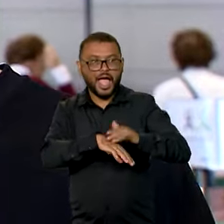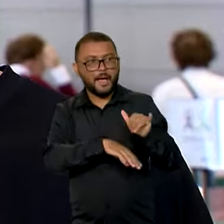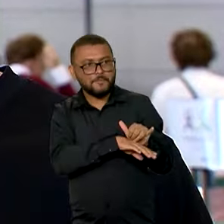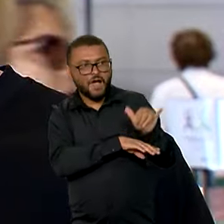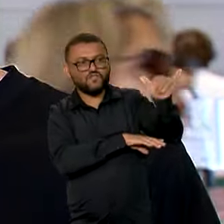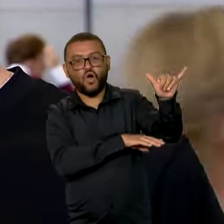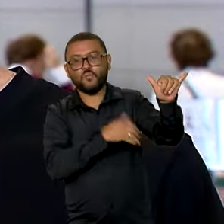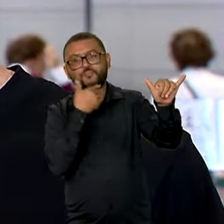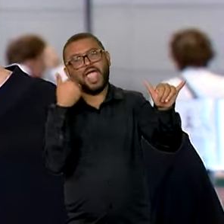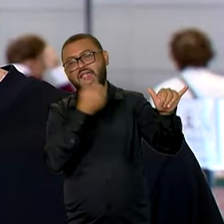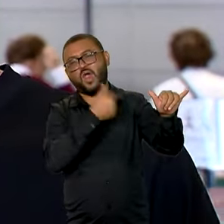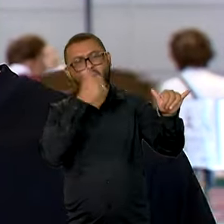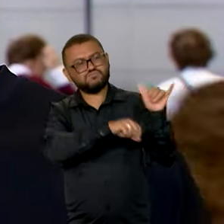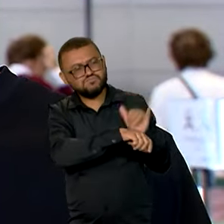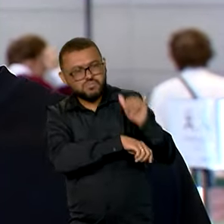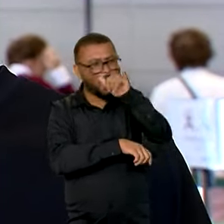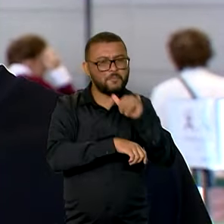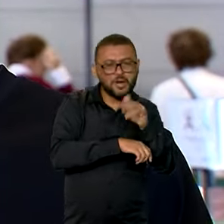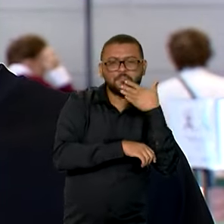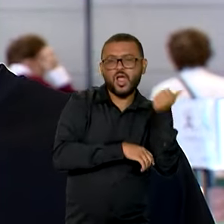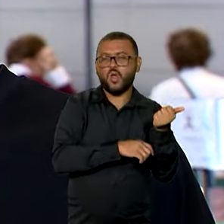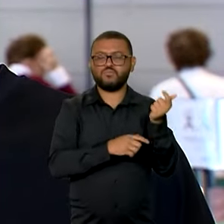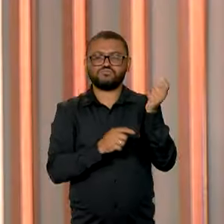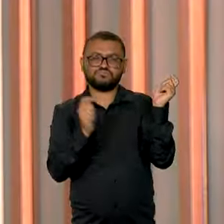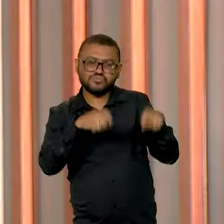é melhor. Assim fica mais ampliado o acesso.